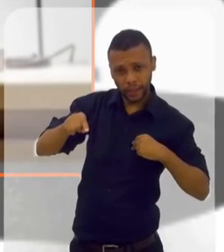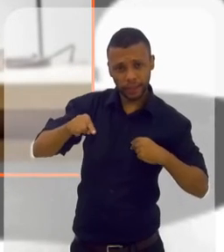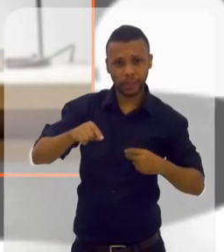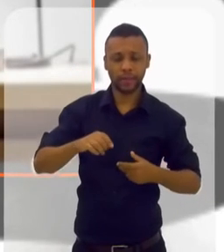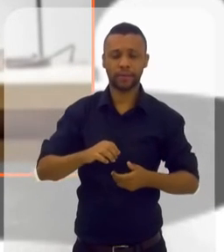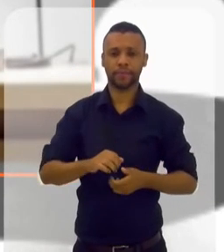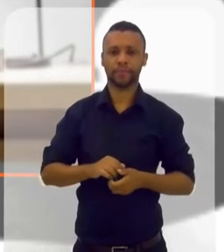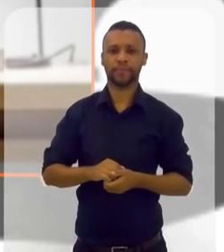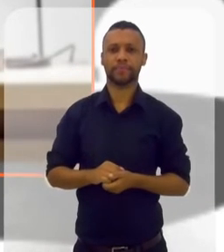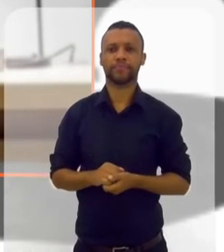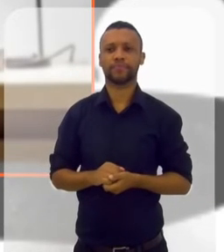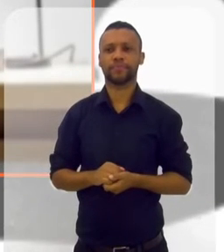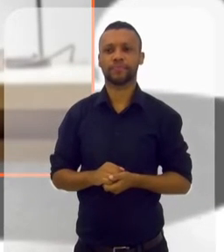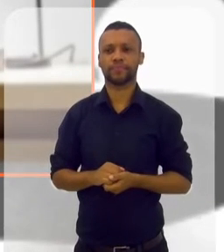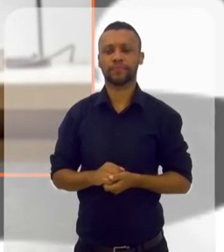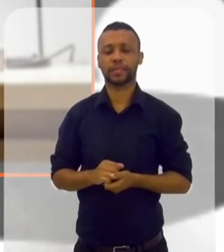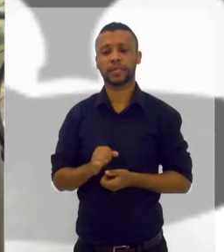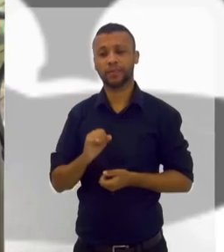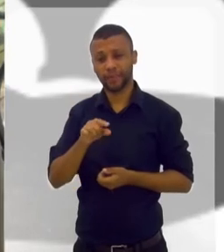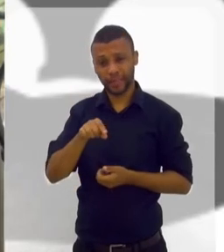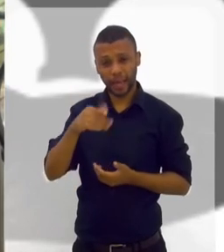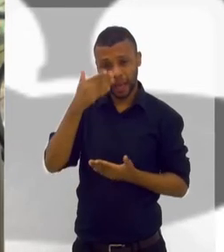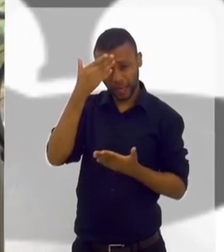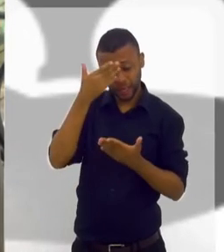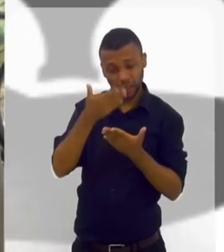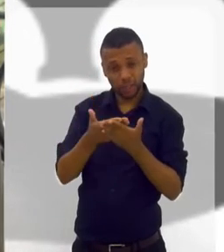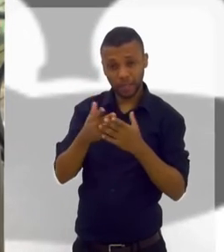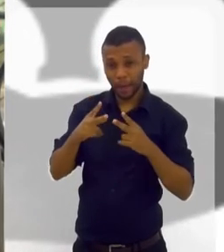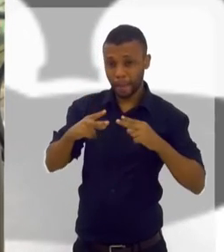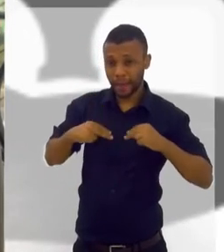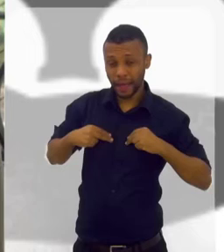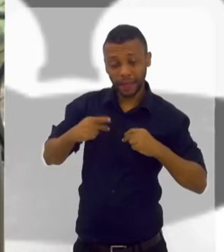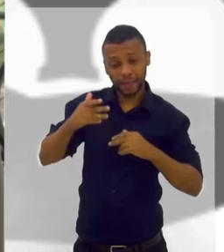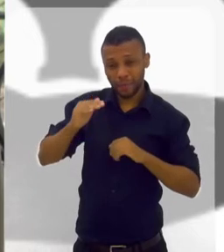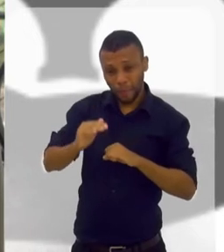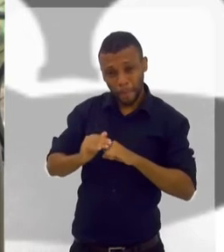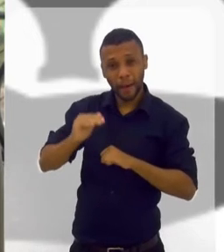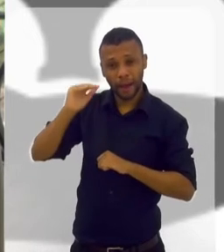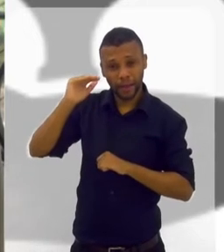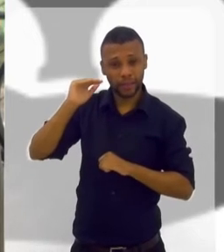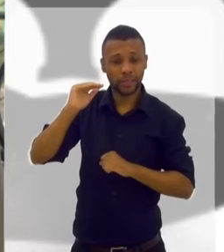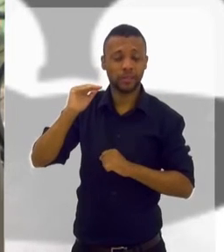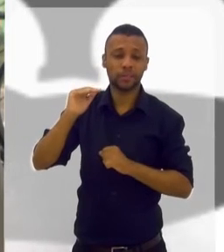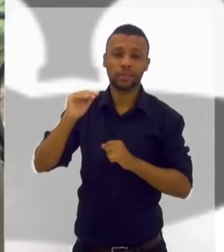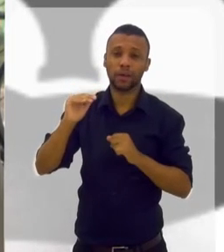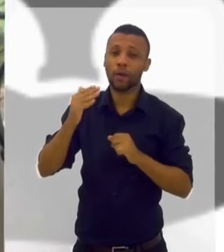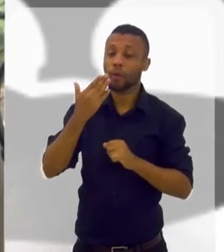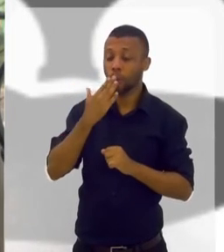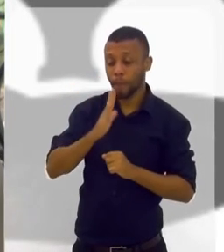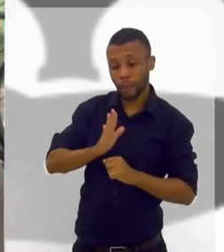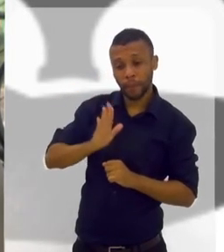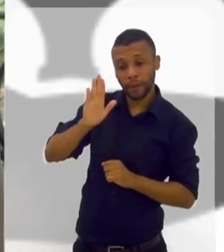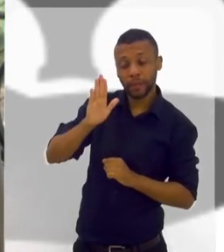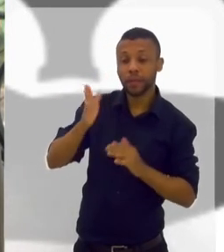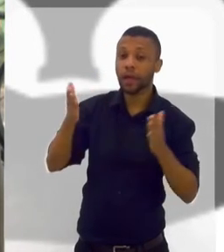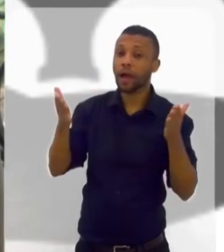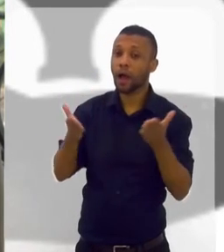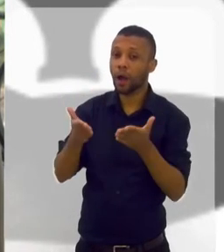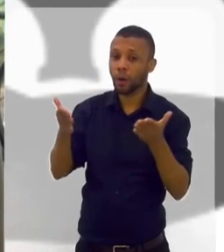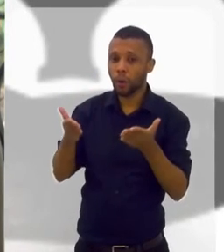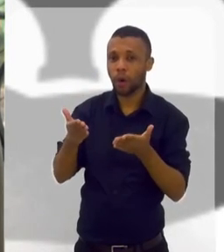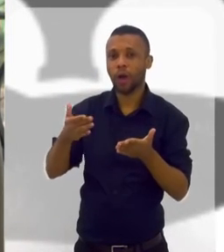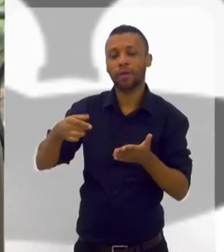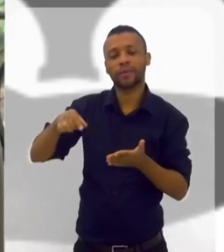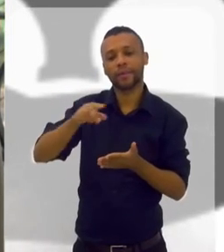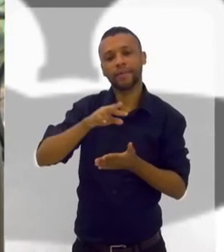merece muito mais. E se você acredita que ela merece muito mais. Prometa para ela que a